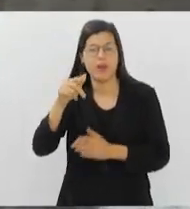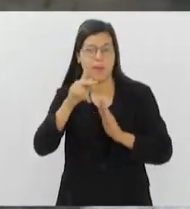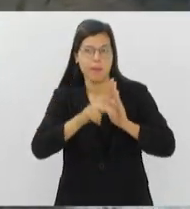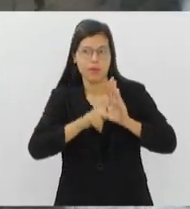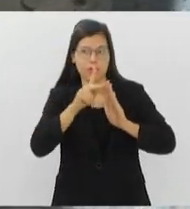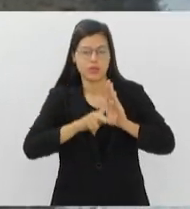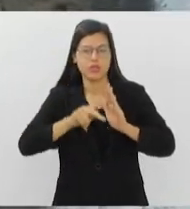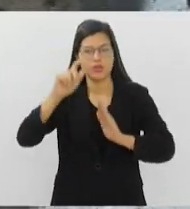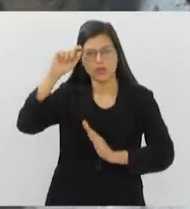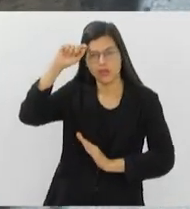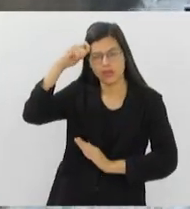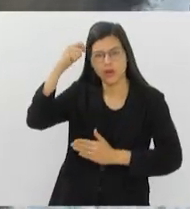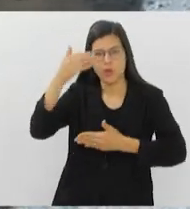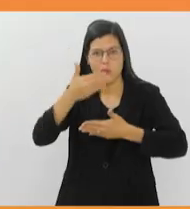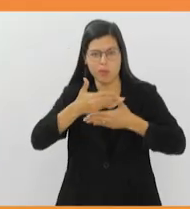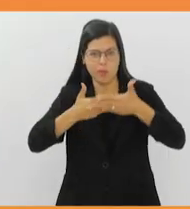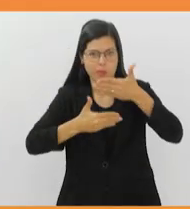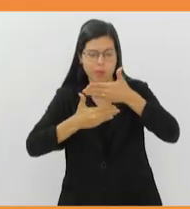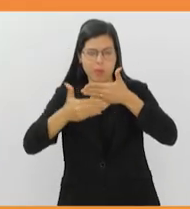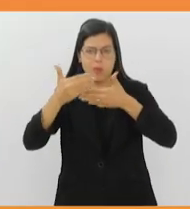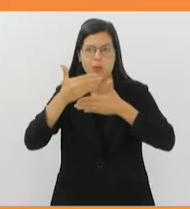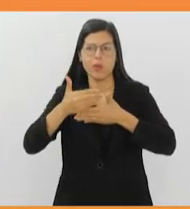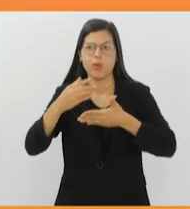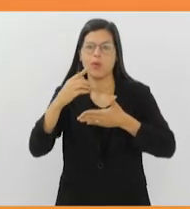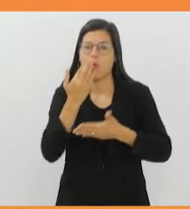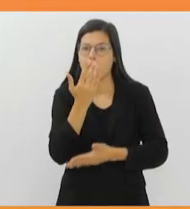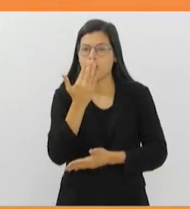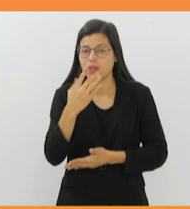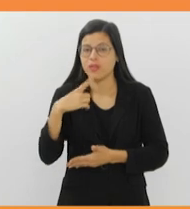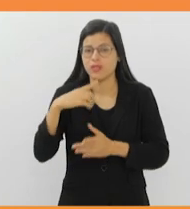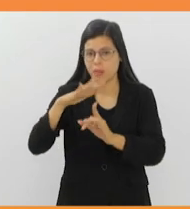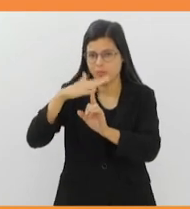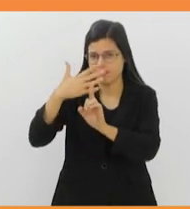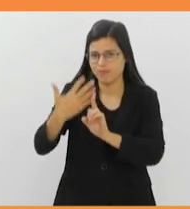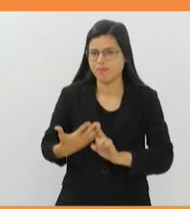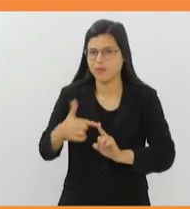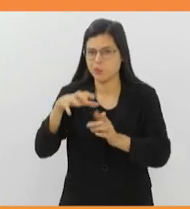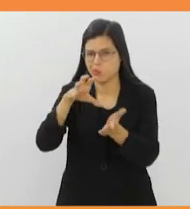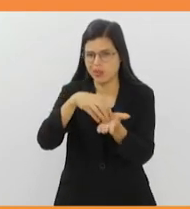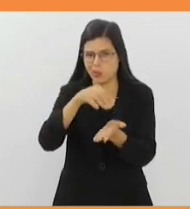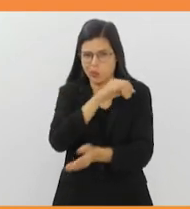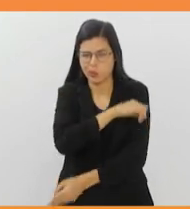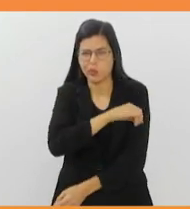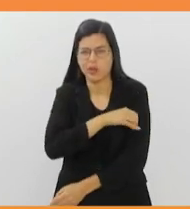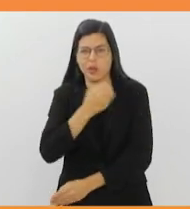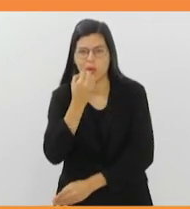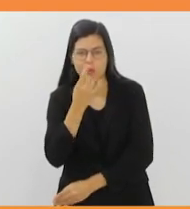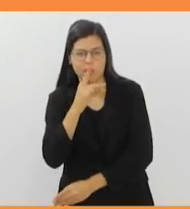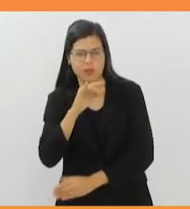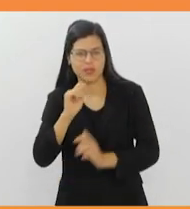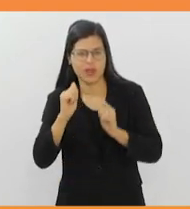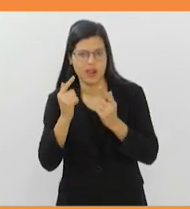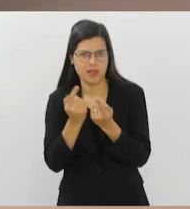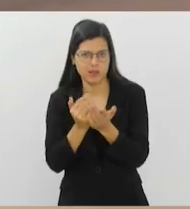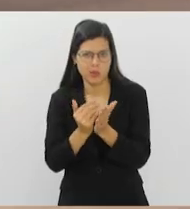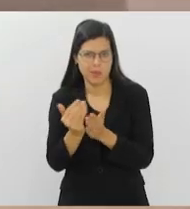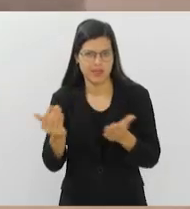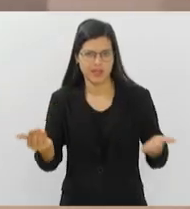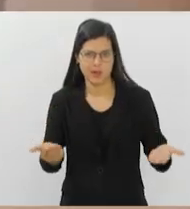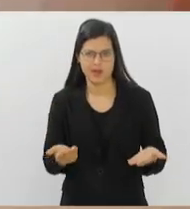Muro vem colorindo a cidade e já tem nova homenagem prevista no centro do Rio. O Bom Dia Alerj começa agora.